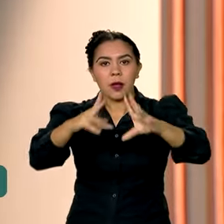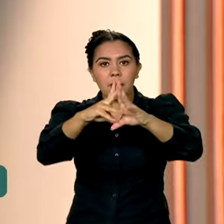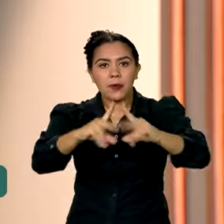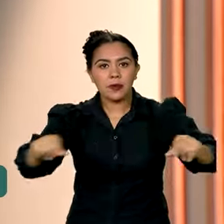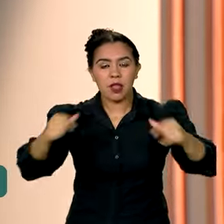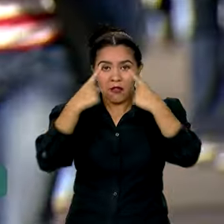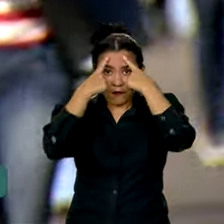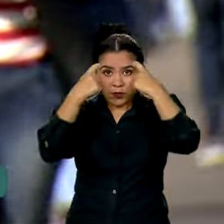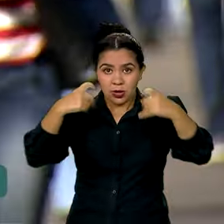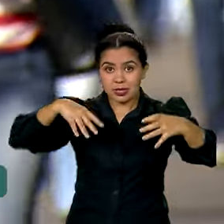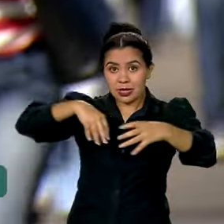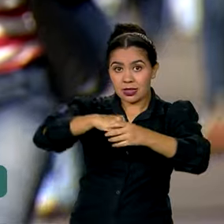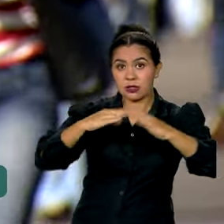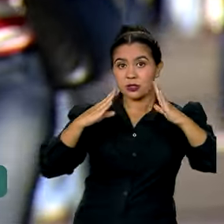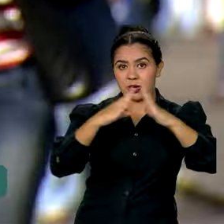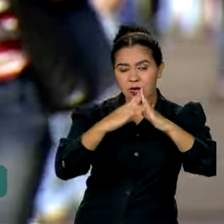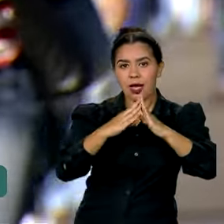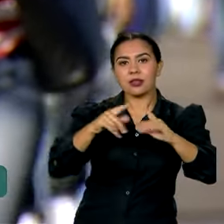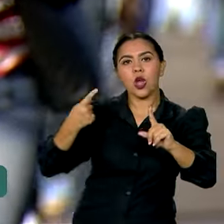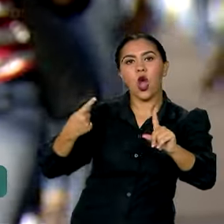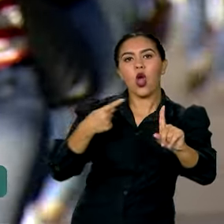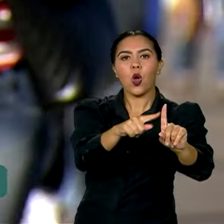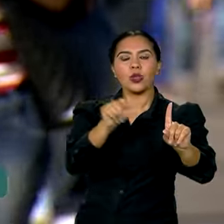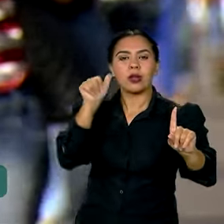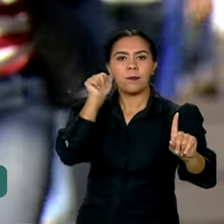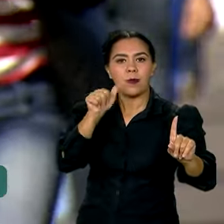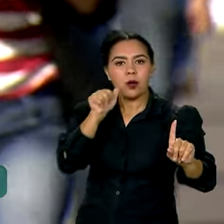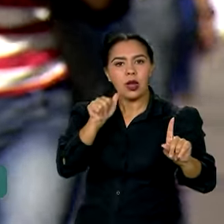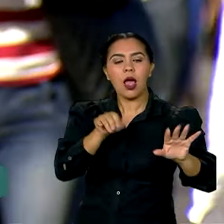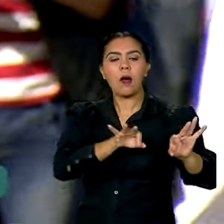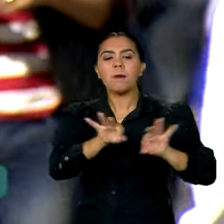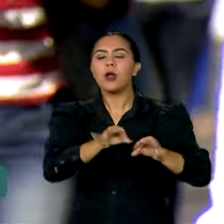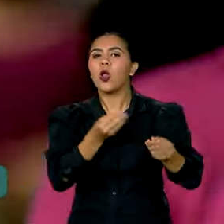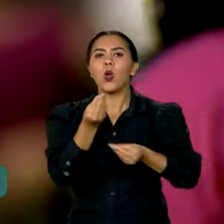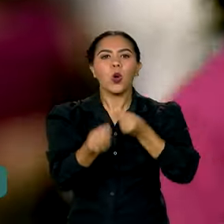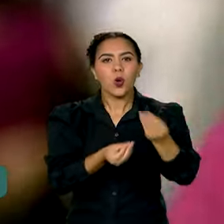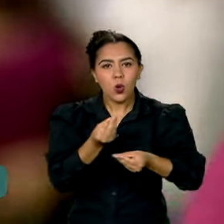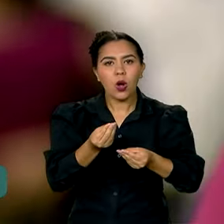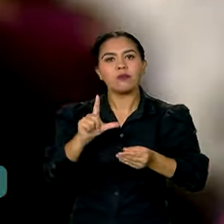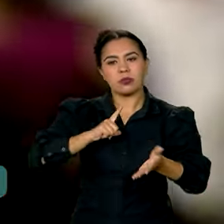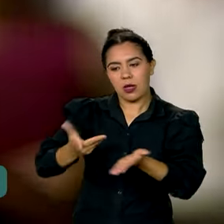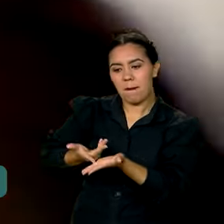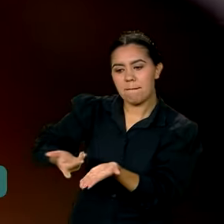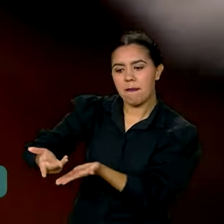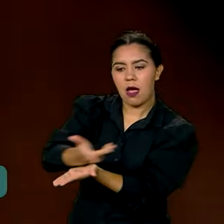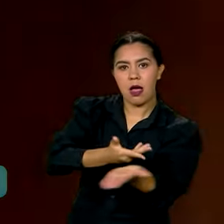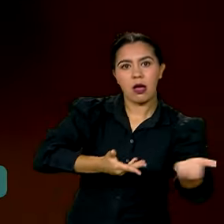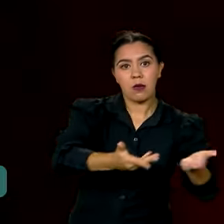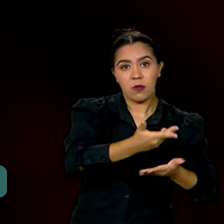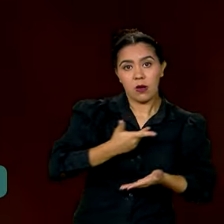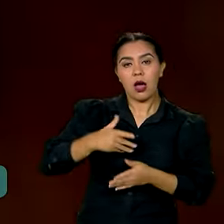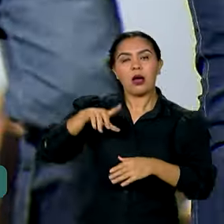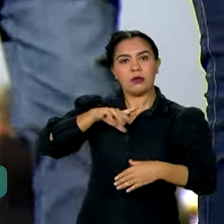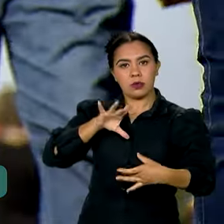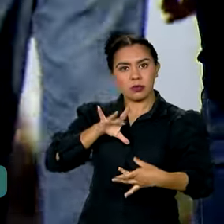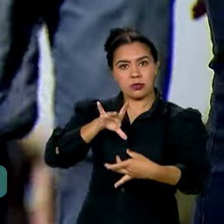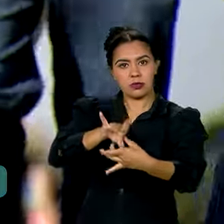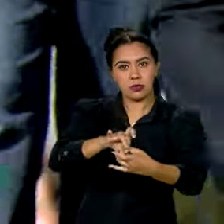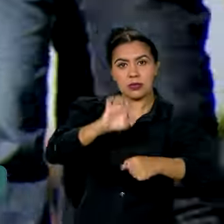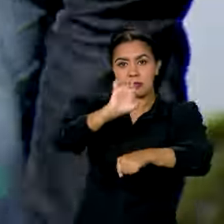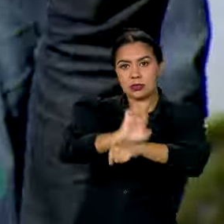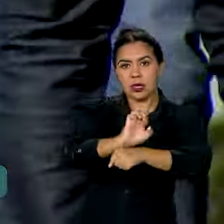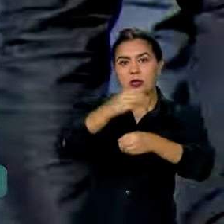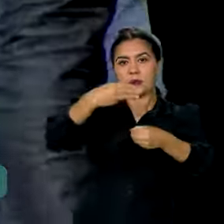familiar contra a mulher. O plano deverá ser executado de maneira colaborativa pela União, Estados, Municípios e